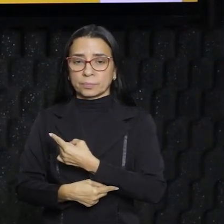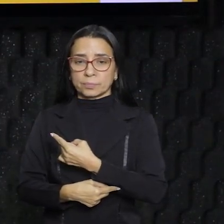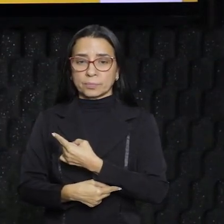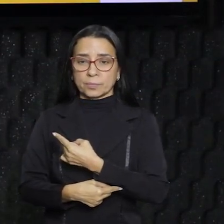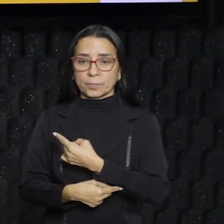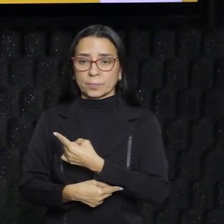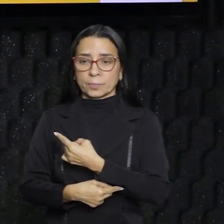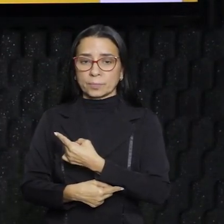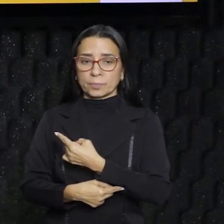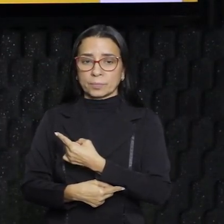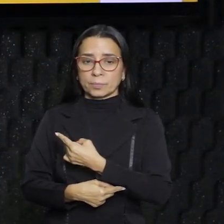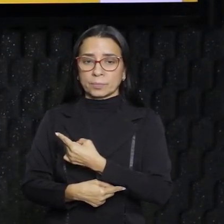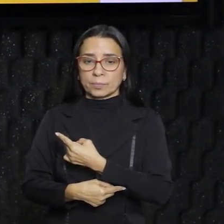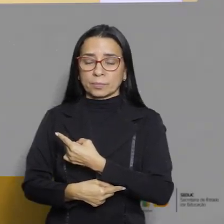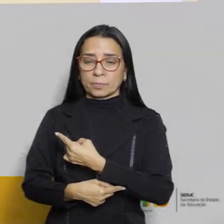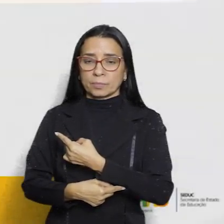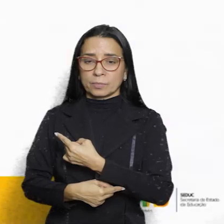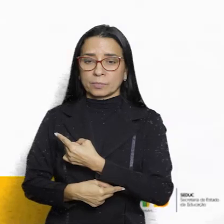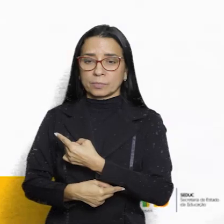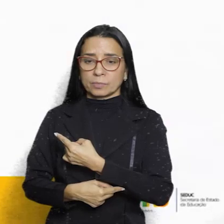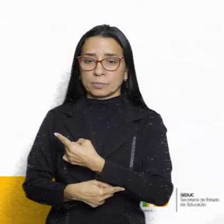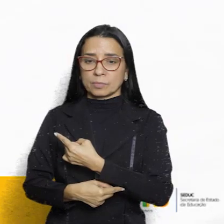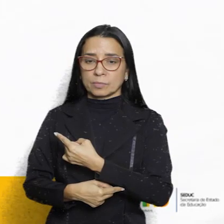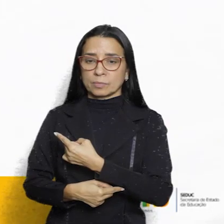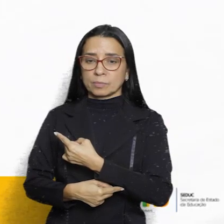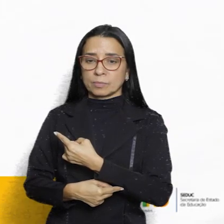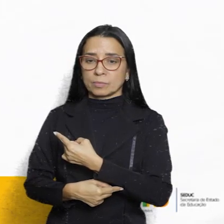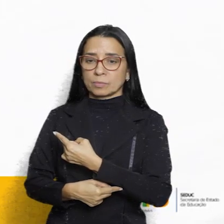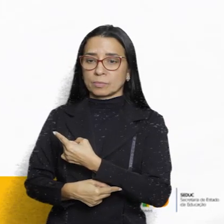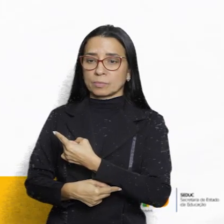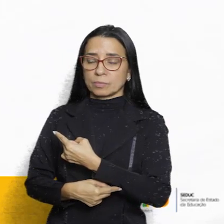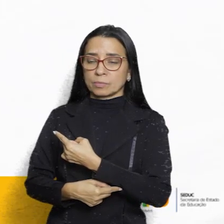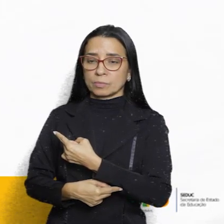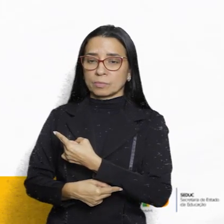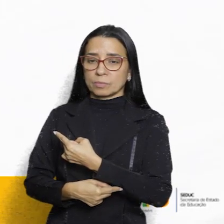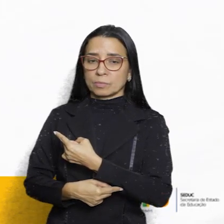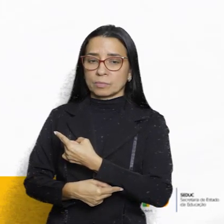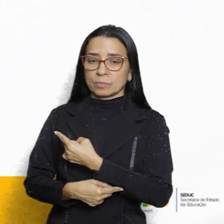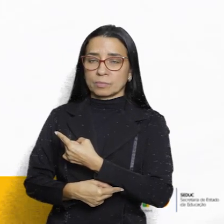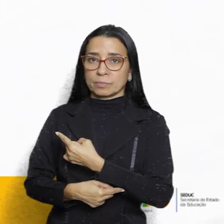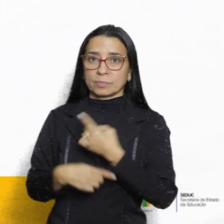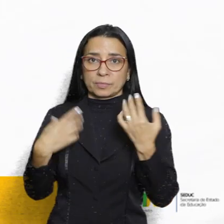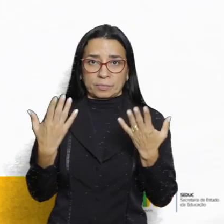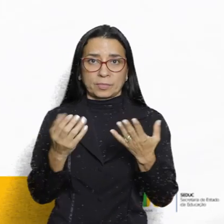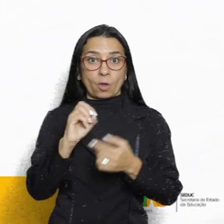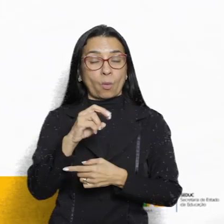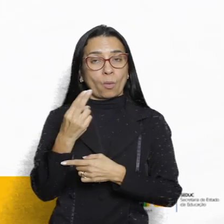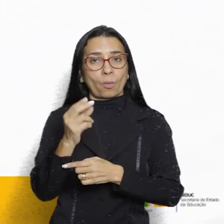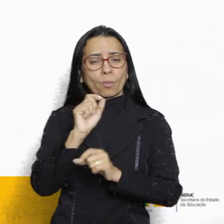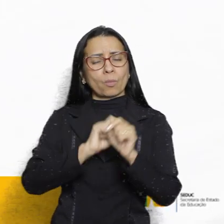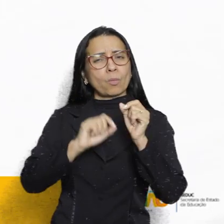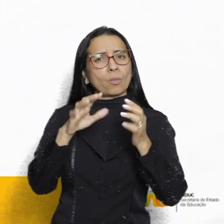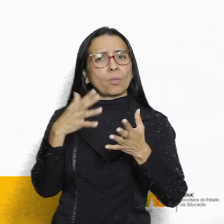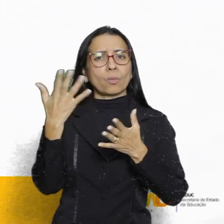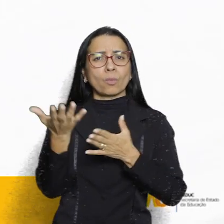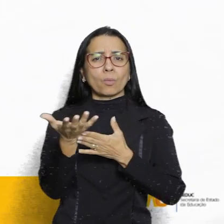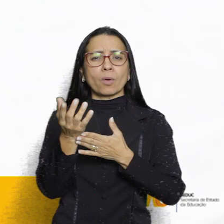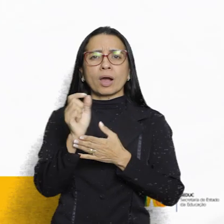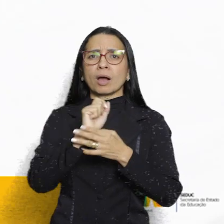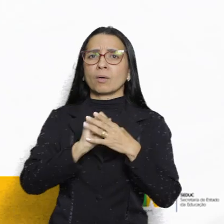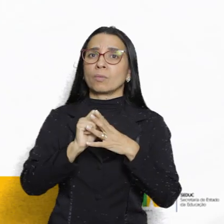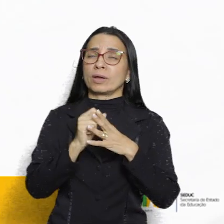concentração espacial apresentado foi estimulado por qual fator geográfico? Ou seja, qual foi o